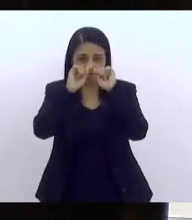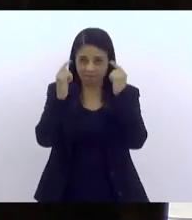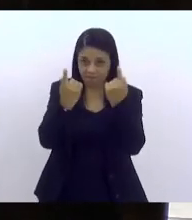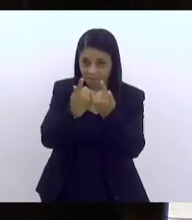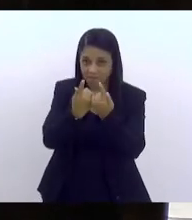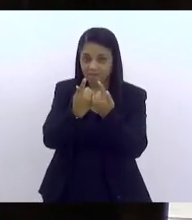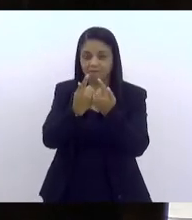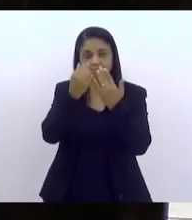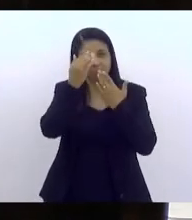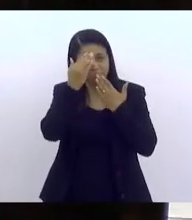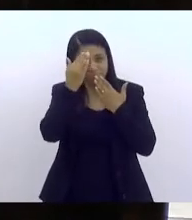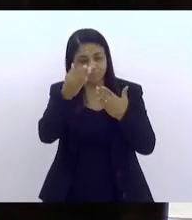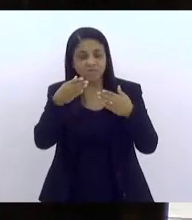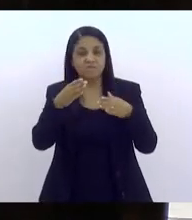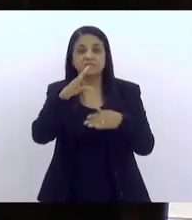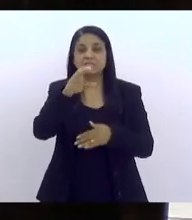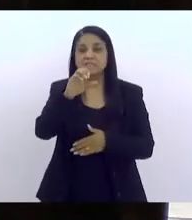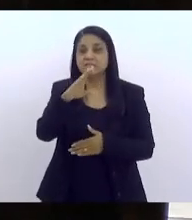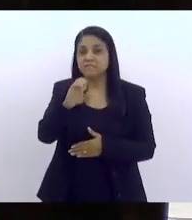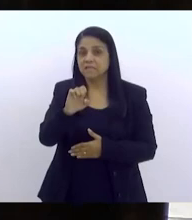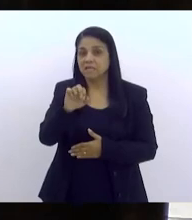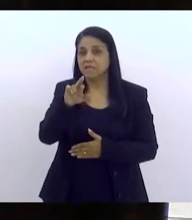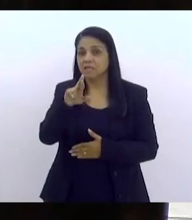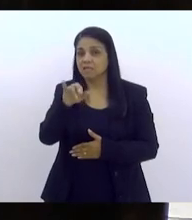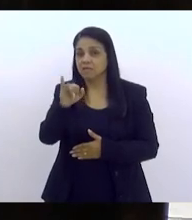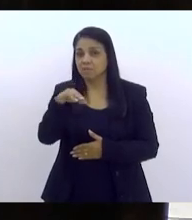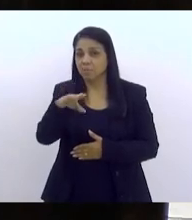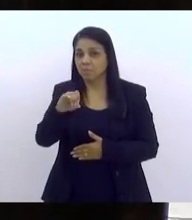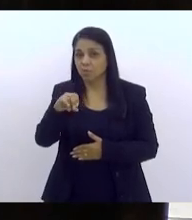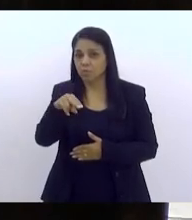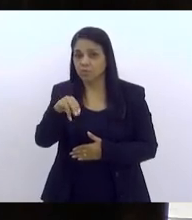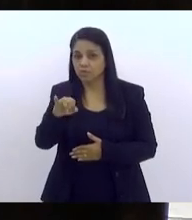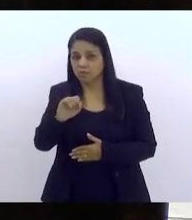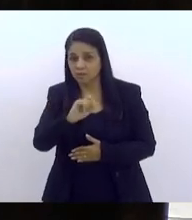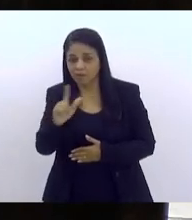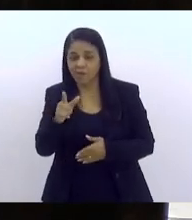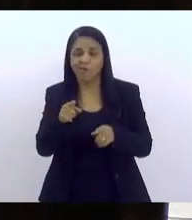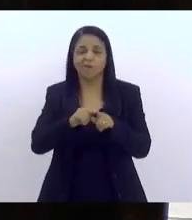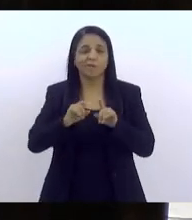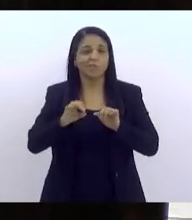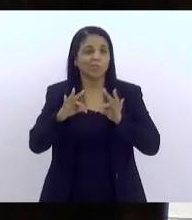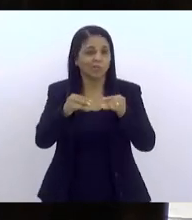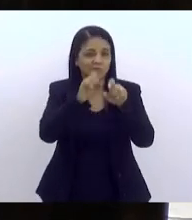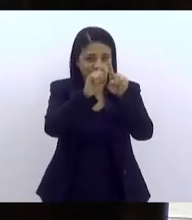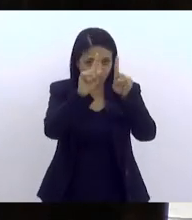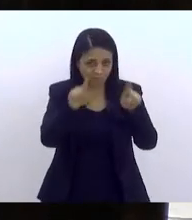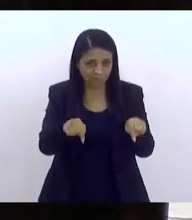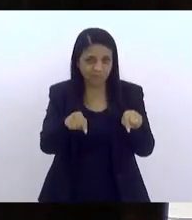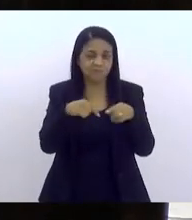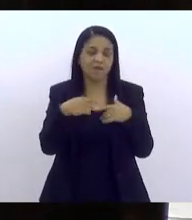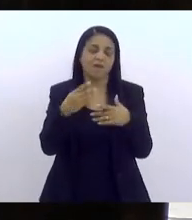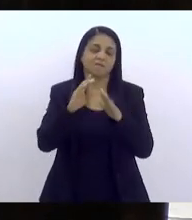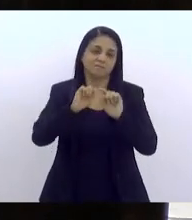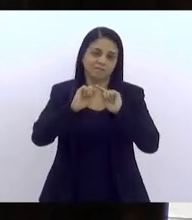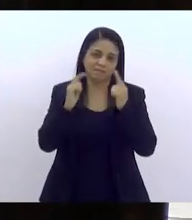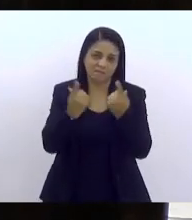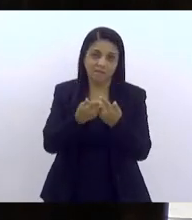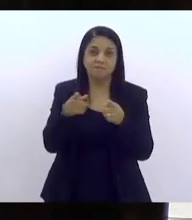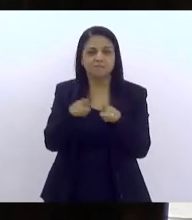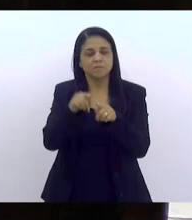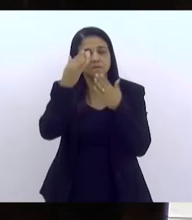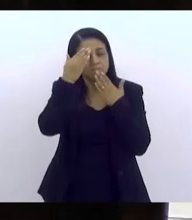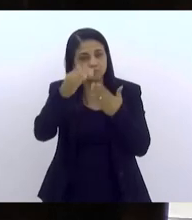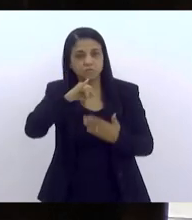toda a cerimonial, a todos os funcionários da casa. Queria, mais uma vez, agradecer ao João, que é o